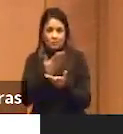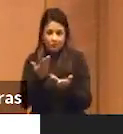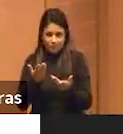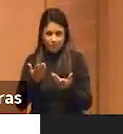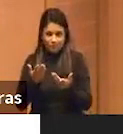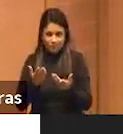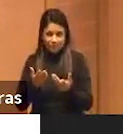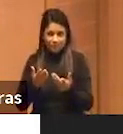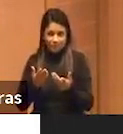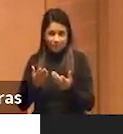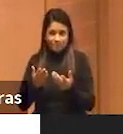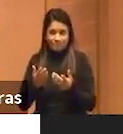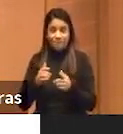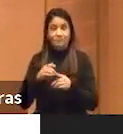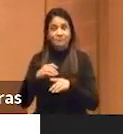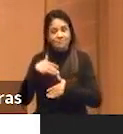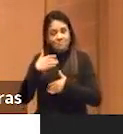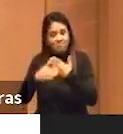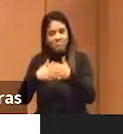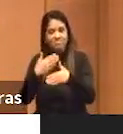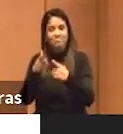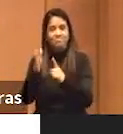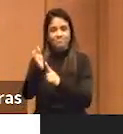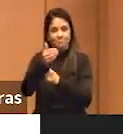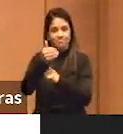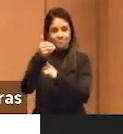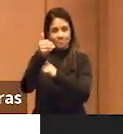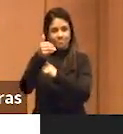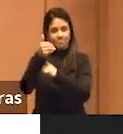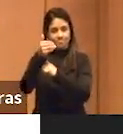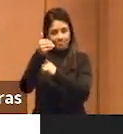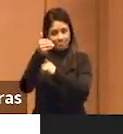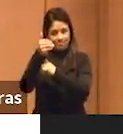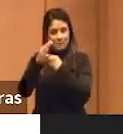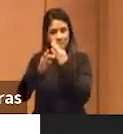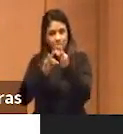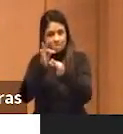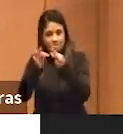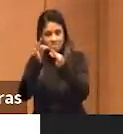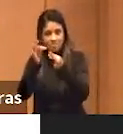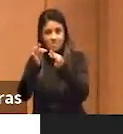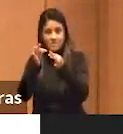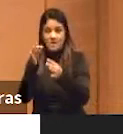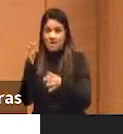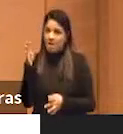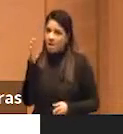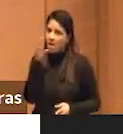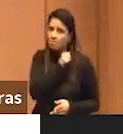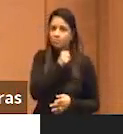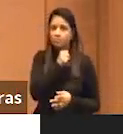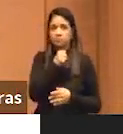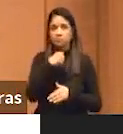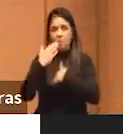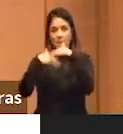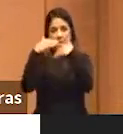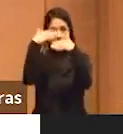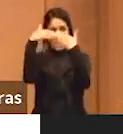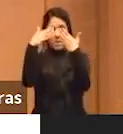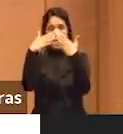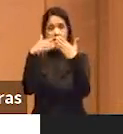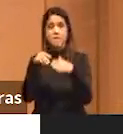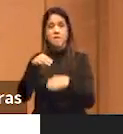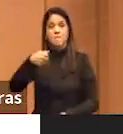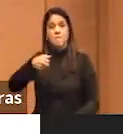que, à medida que essas tecnologias vão se desenvolvendo dessa maneira acelerada, e Mariano, acho que